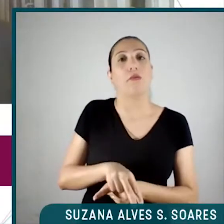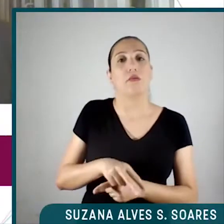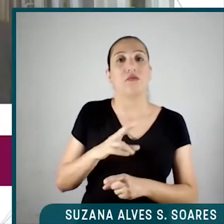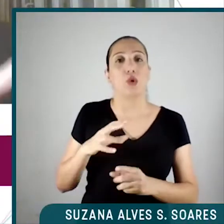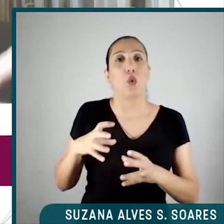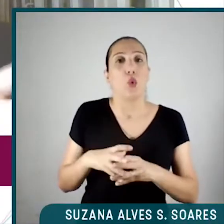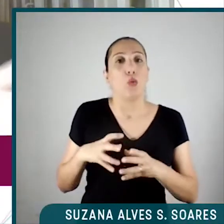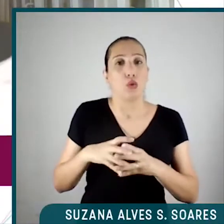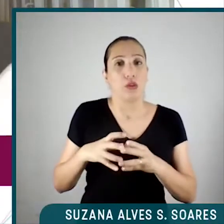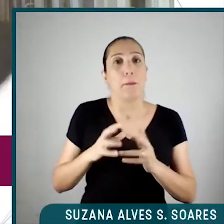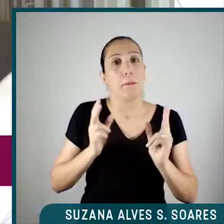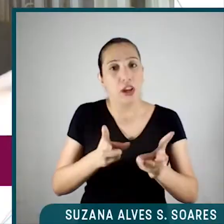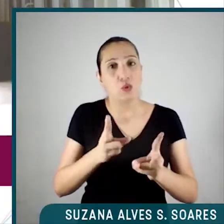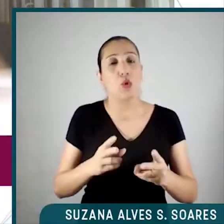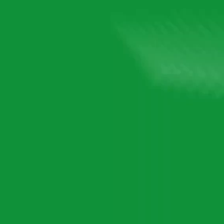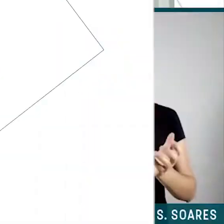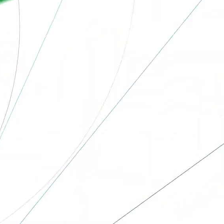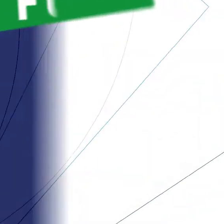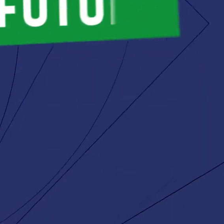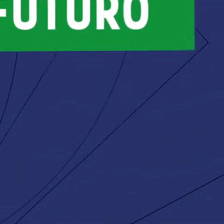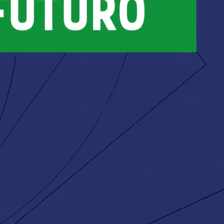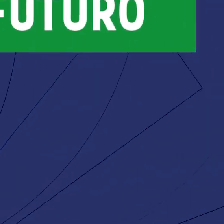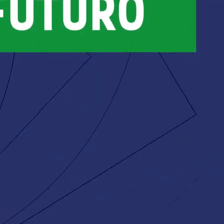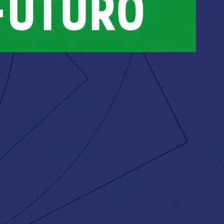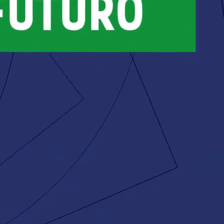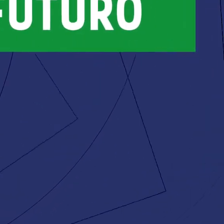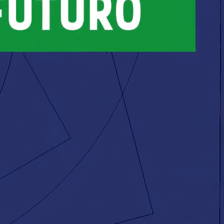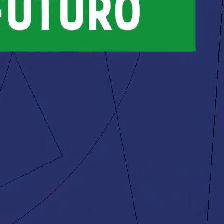Mesmo que esse grupo seja pequeno, ele continua e ele é muito ativo.